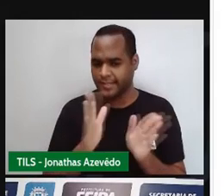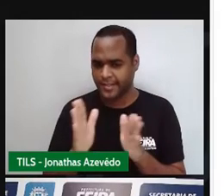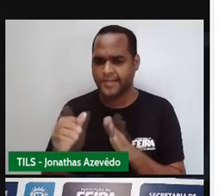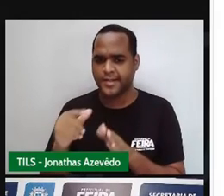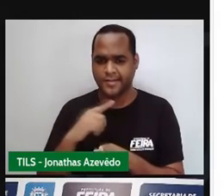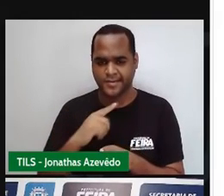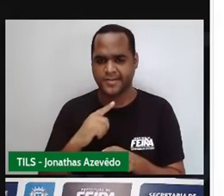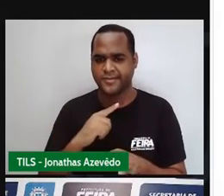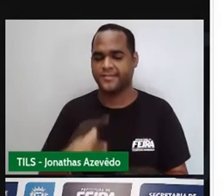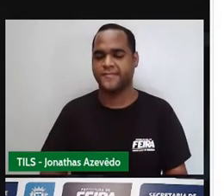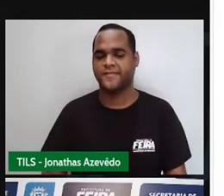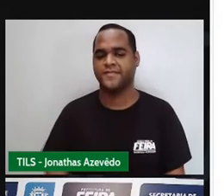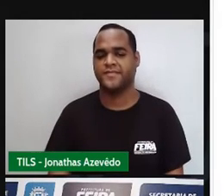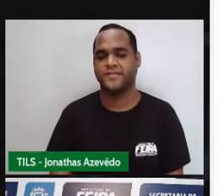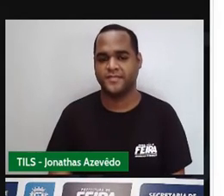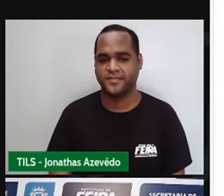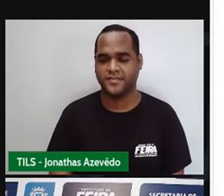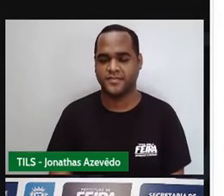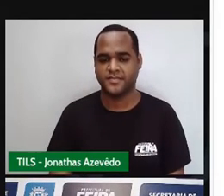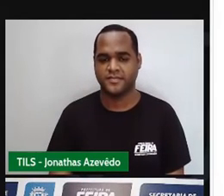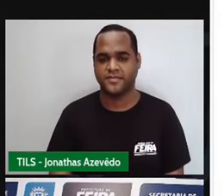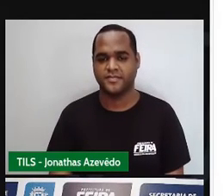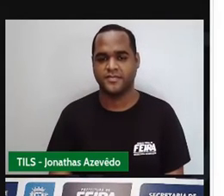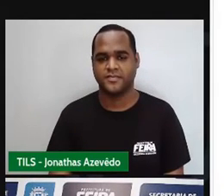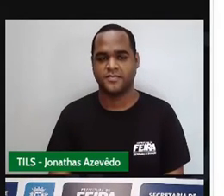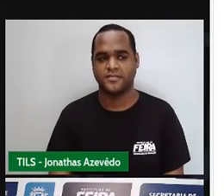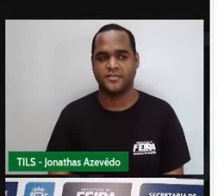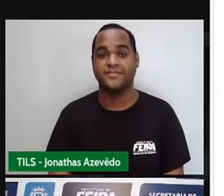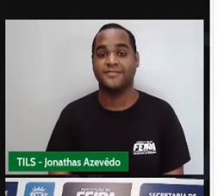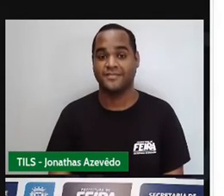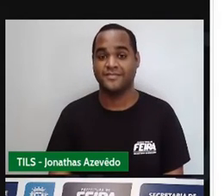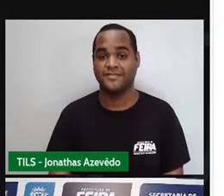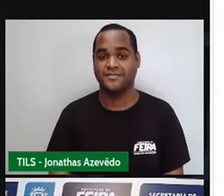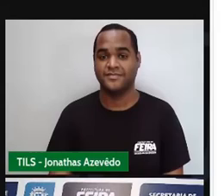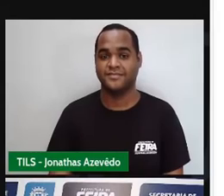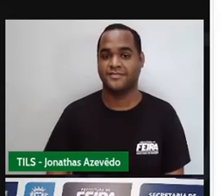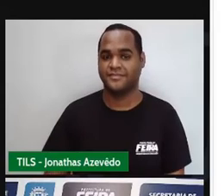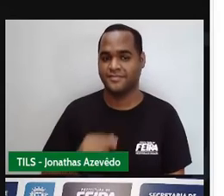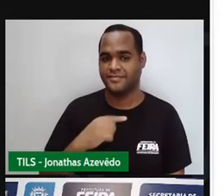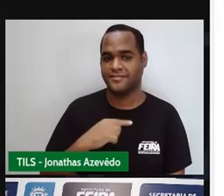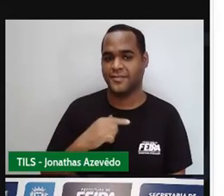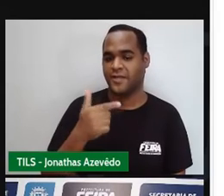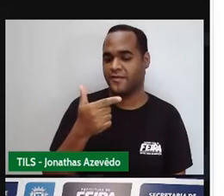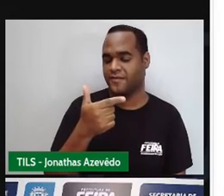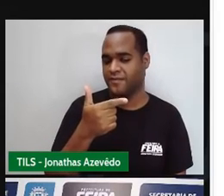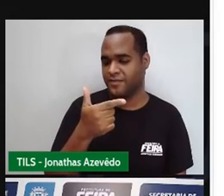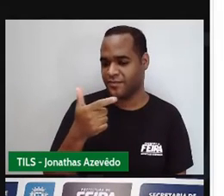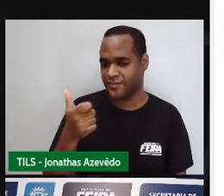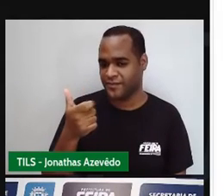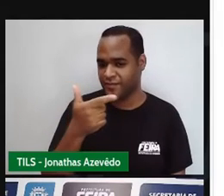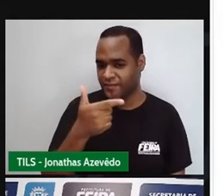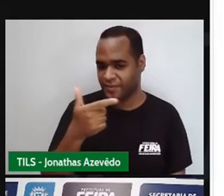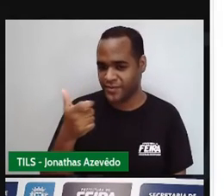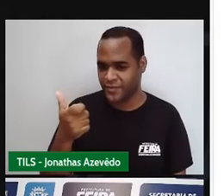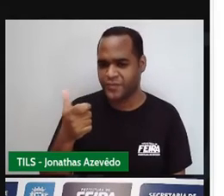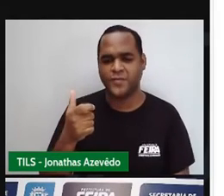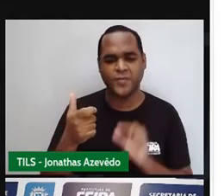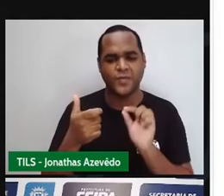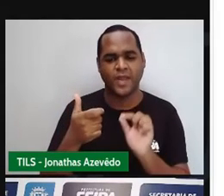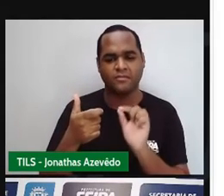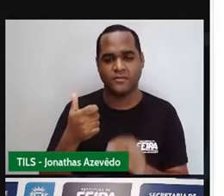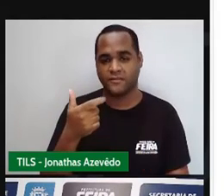42 dividido por 2 é 21 21 o que?